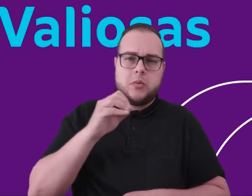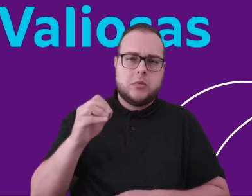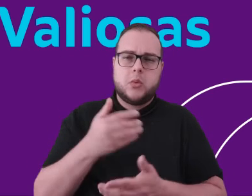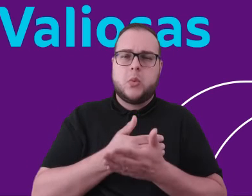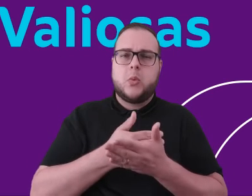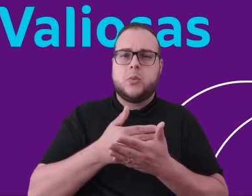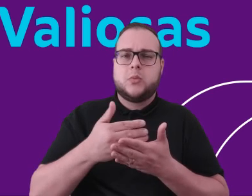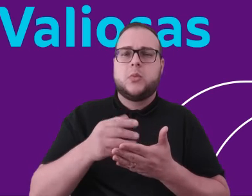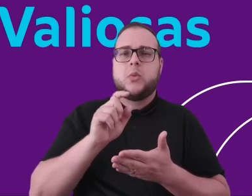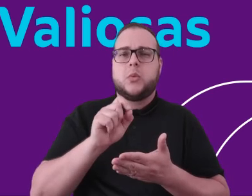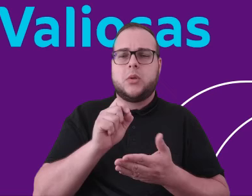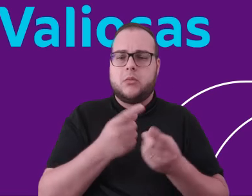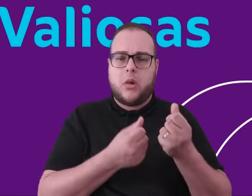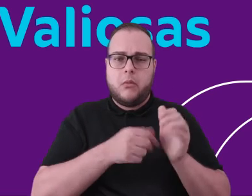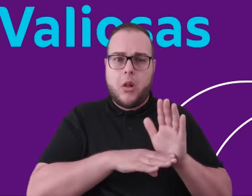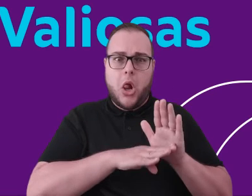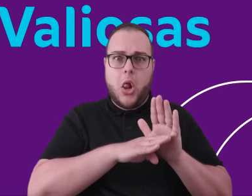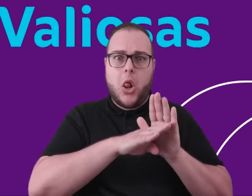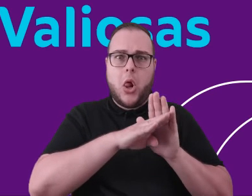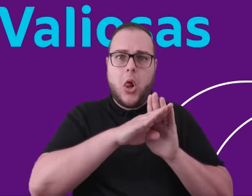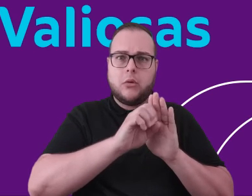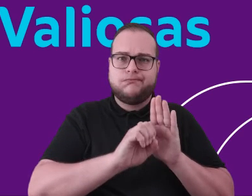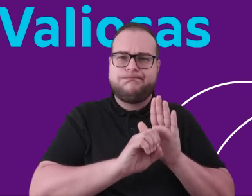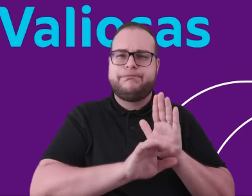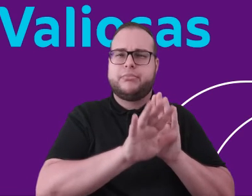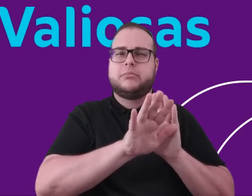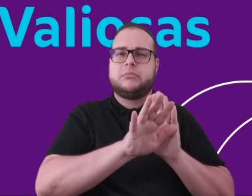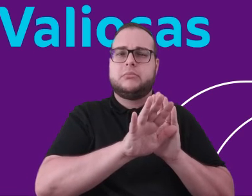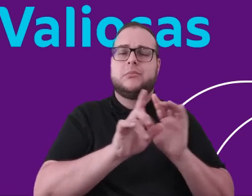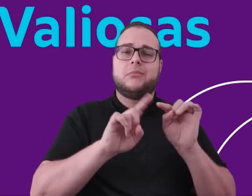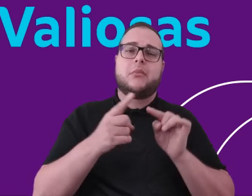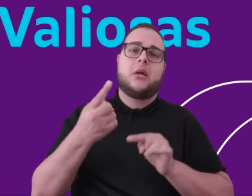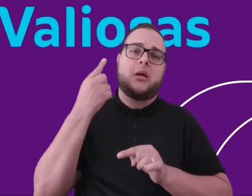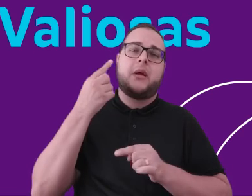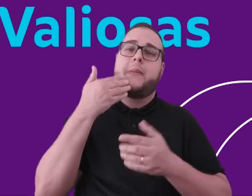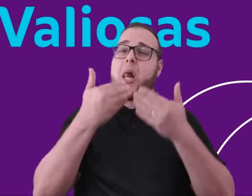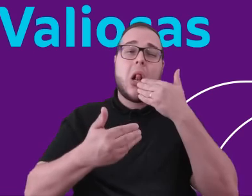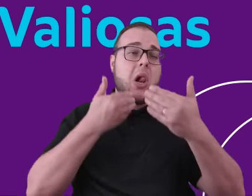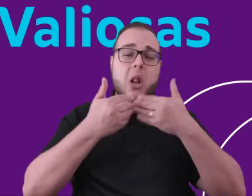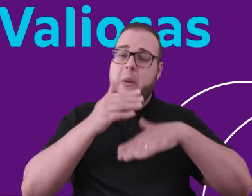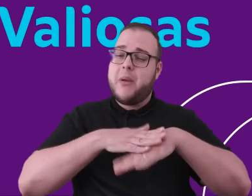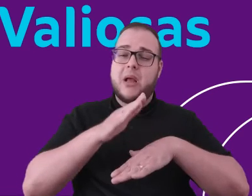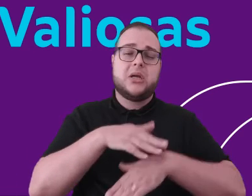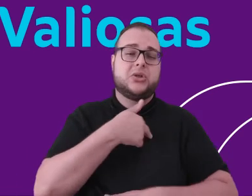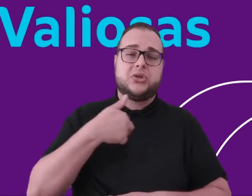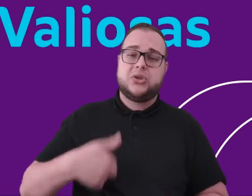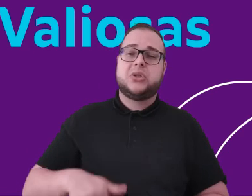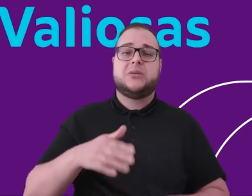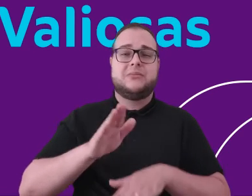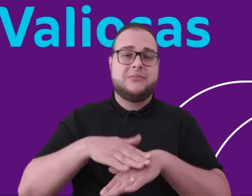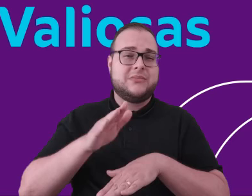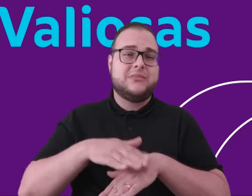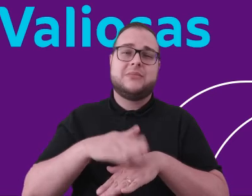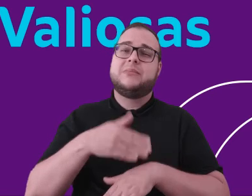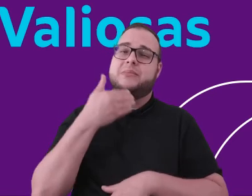3 mil dólares a tonelada, na mesma moeda de hoje. Só que aquele ciclo, ele foi muito determinado pela demanda, ou seja, era a China demandando